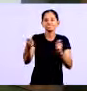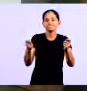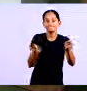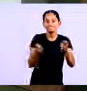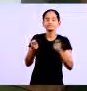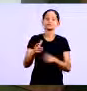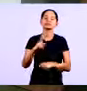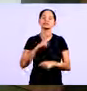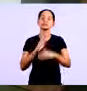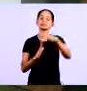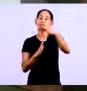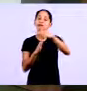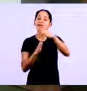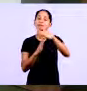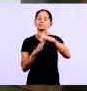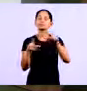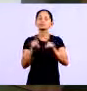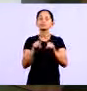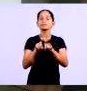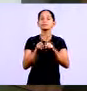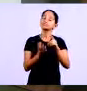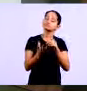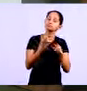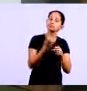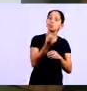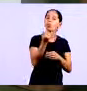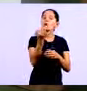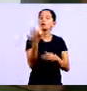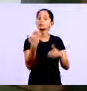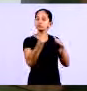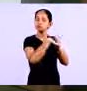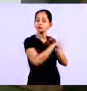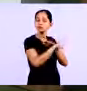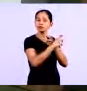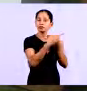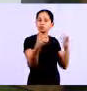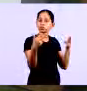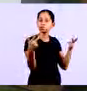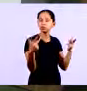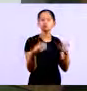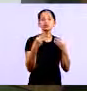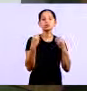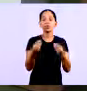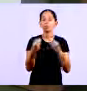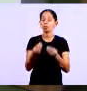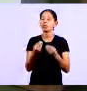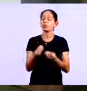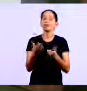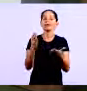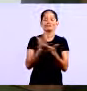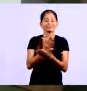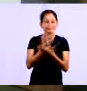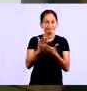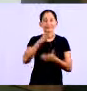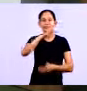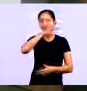quanto tempo que o estoque fica na empresa você tem uma possibilidade muito grande de ficar inadimplente.s vezes você tem cont